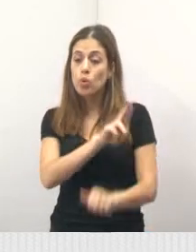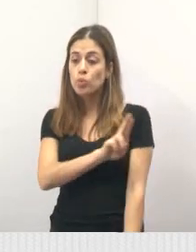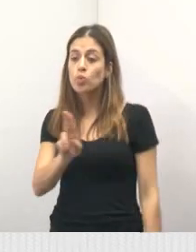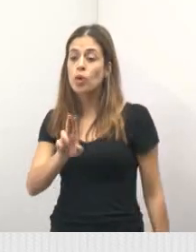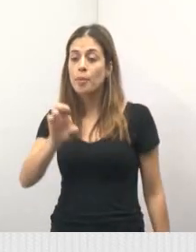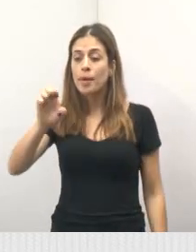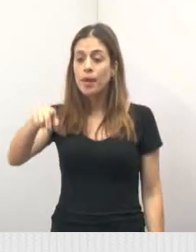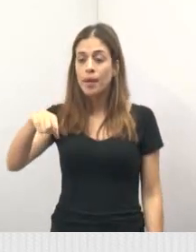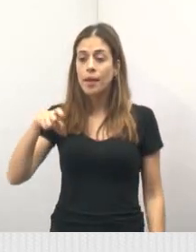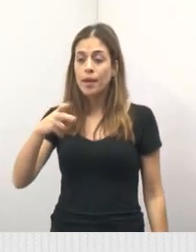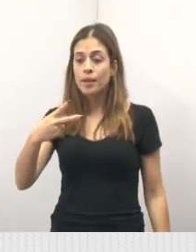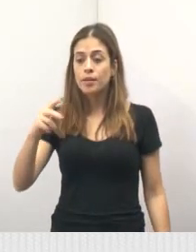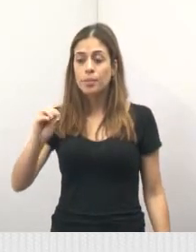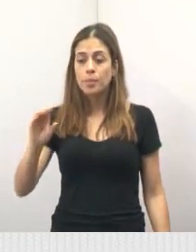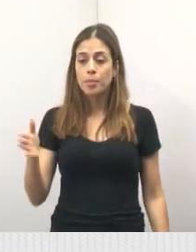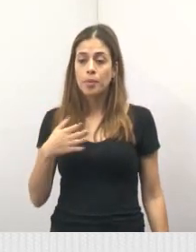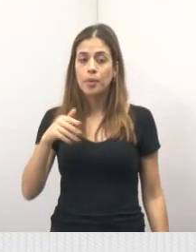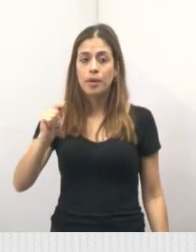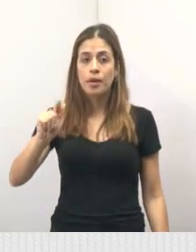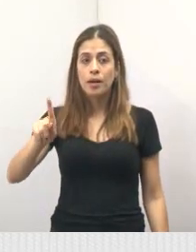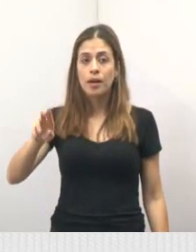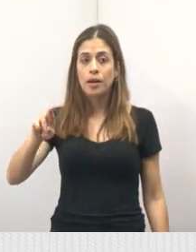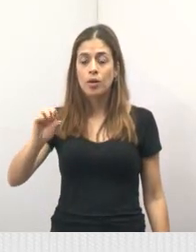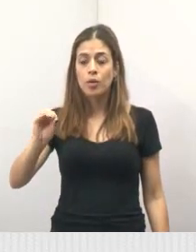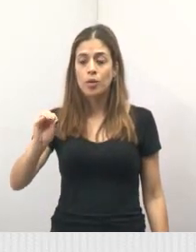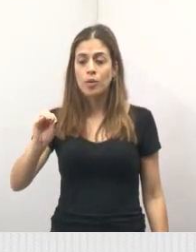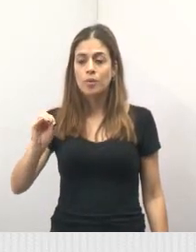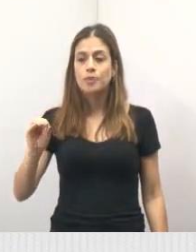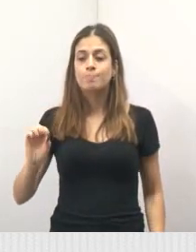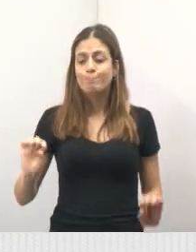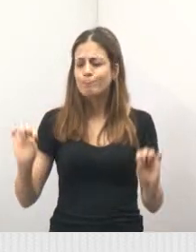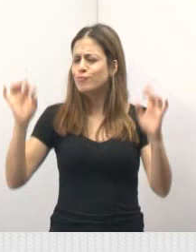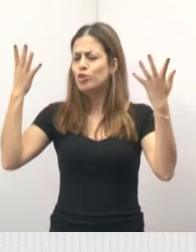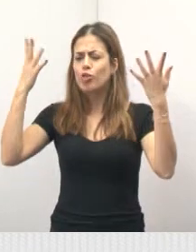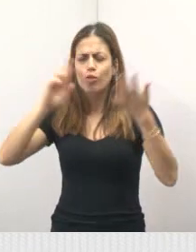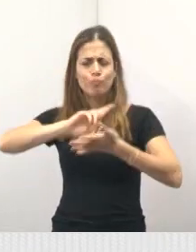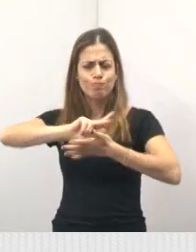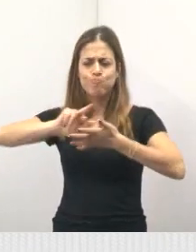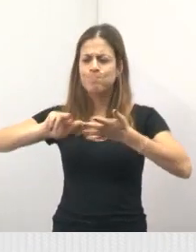ter shows, enfim, estaremos lá presente para prestigiar o evento.